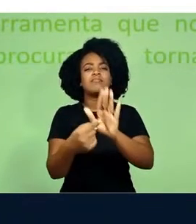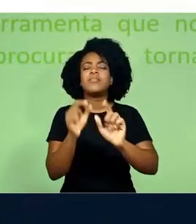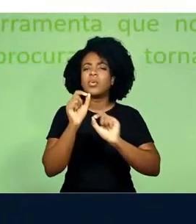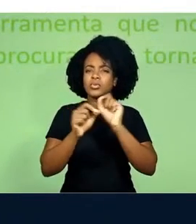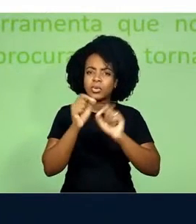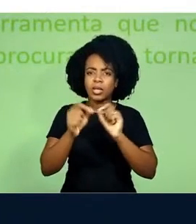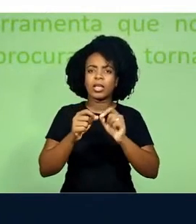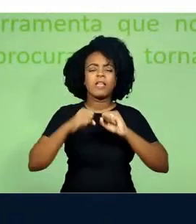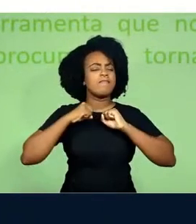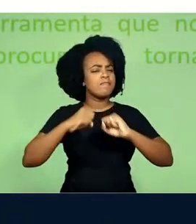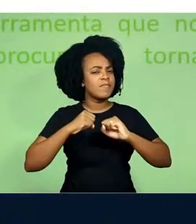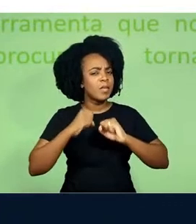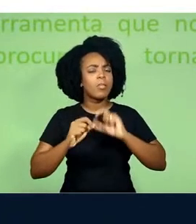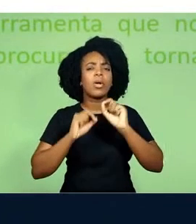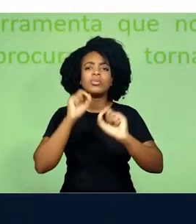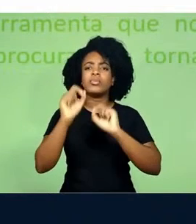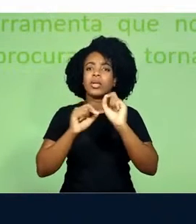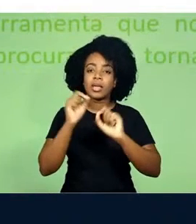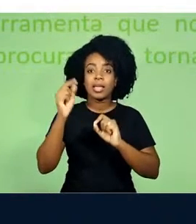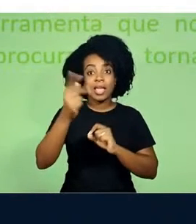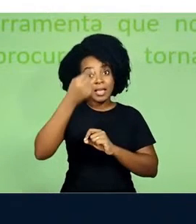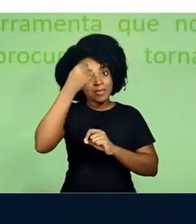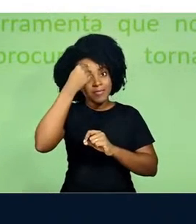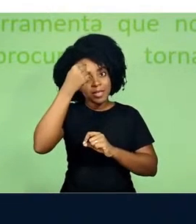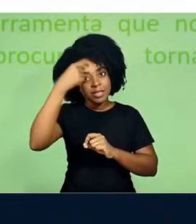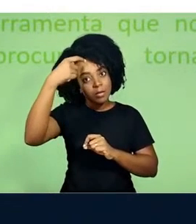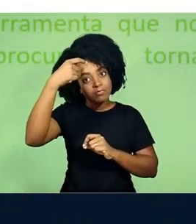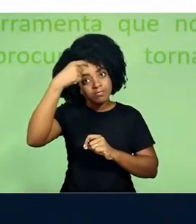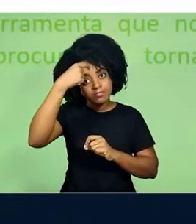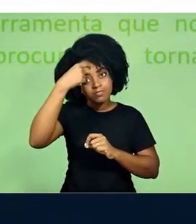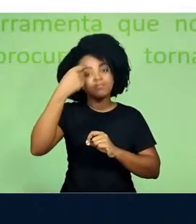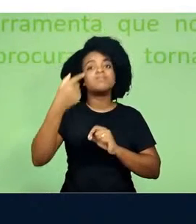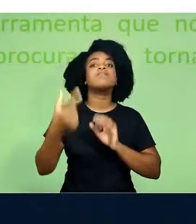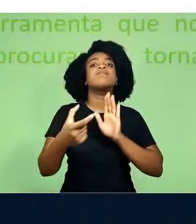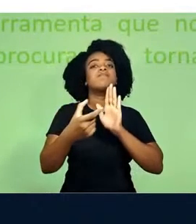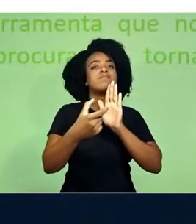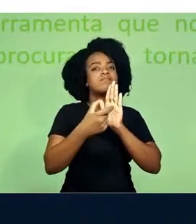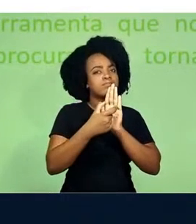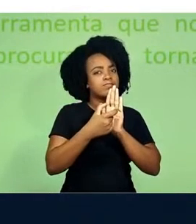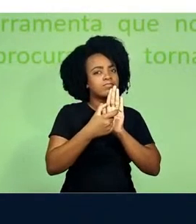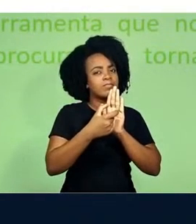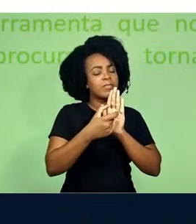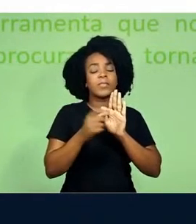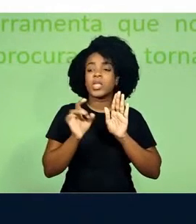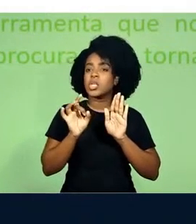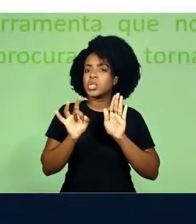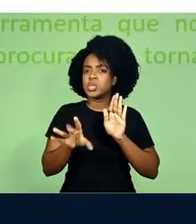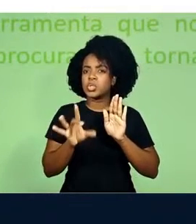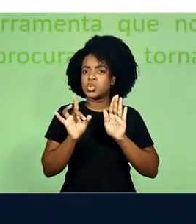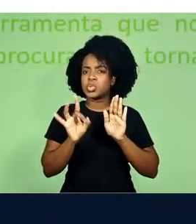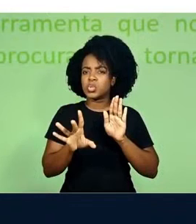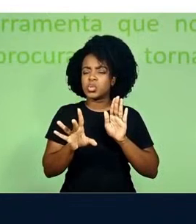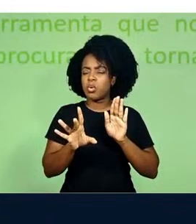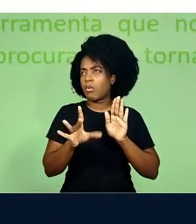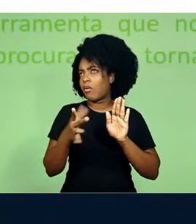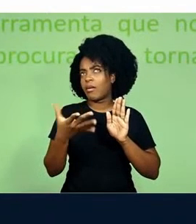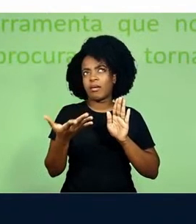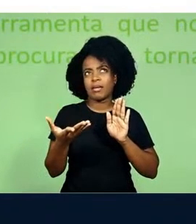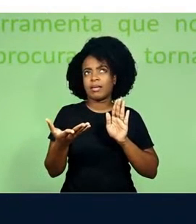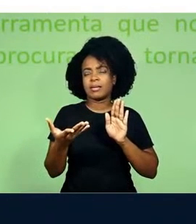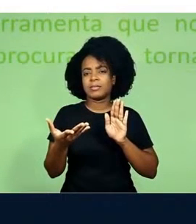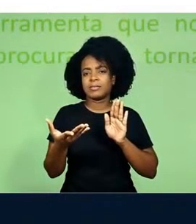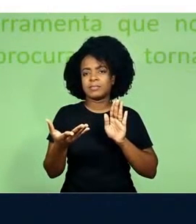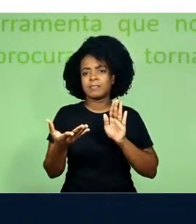depositando em debate é que, ao pensar na inteligência artificial, não é de outra maneira